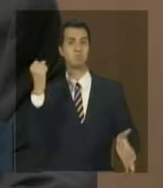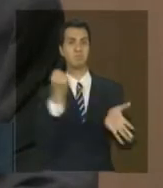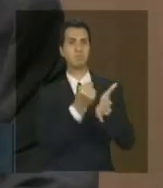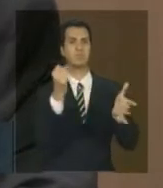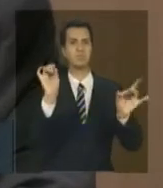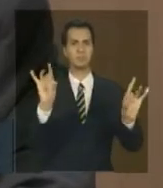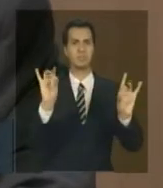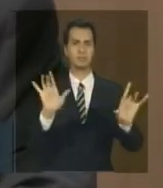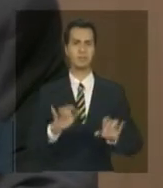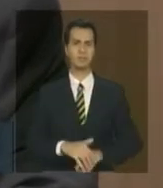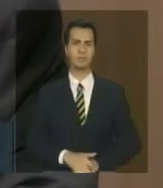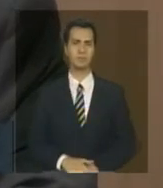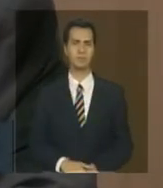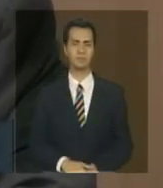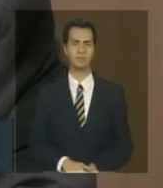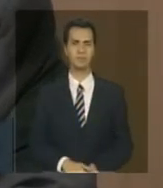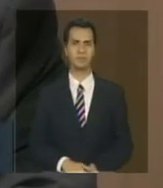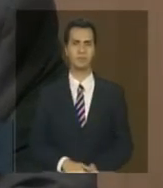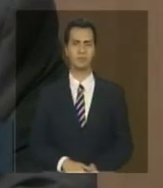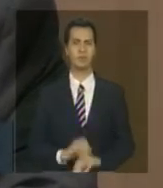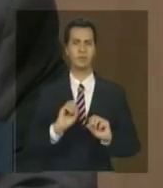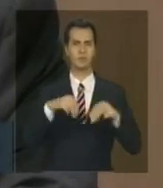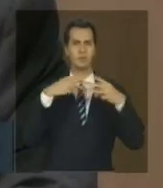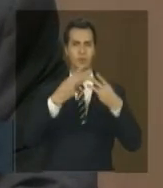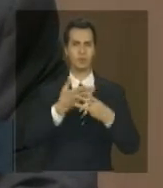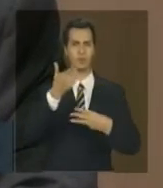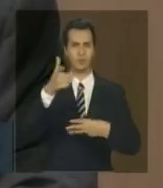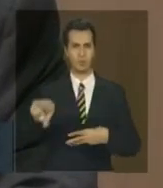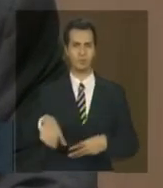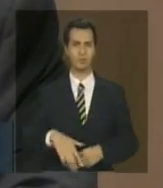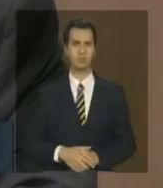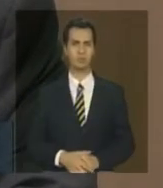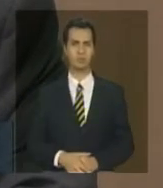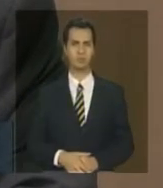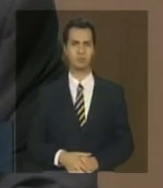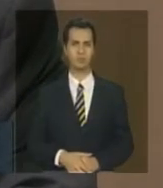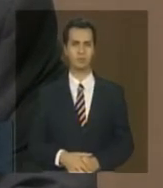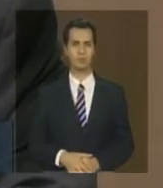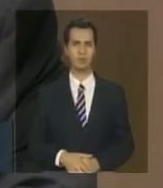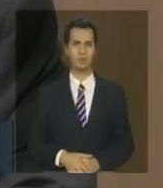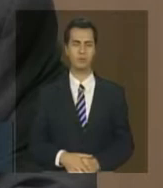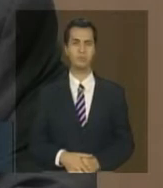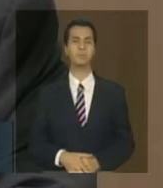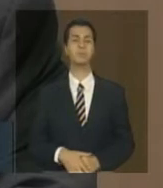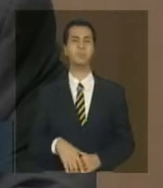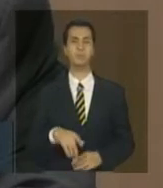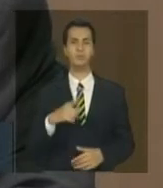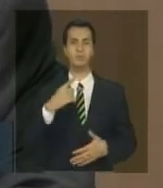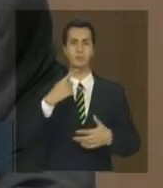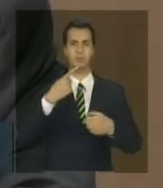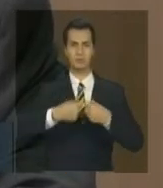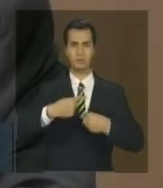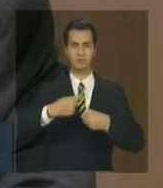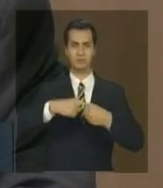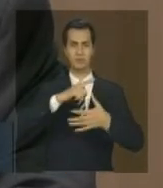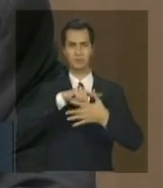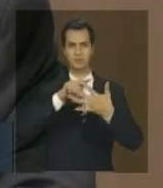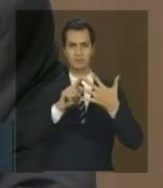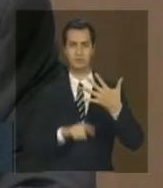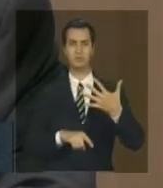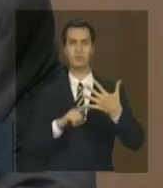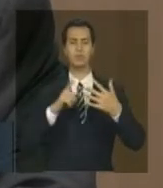manejos de pastagens nativas seguinte aí está o destaque desses municípios onde